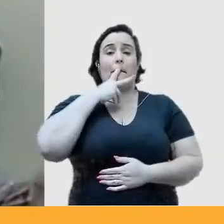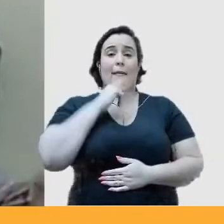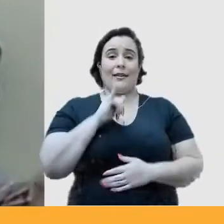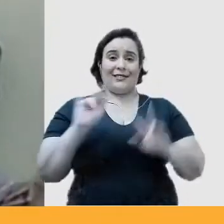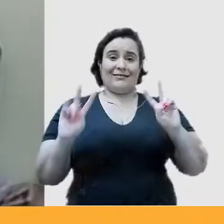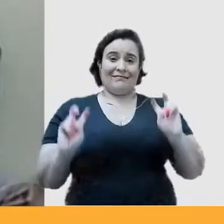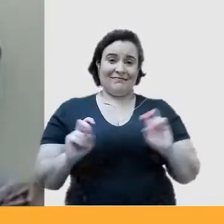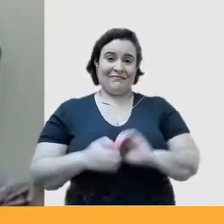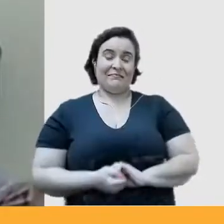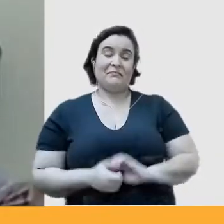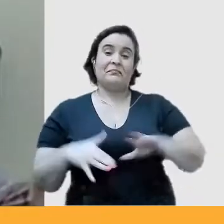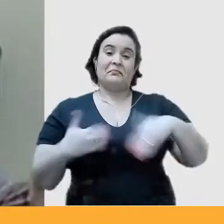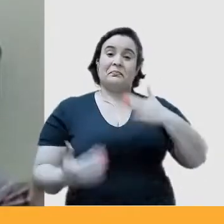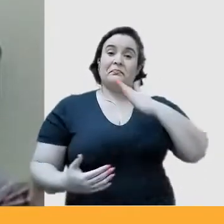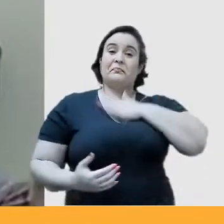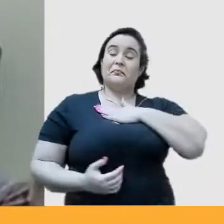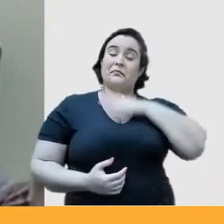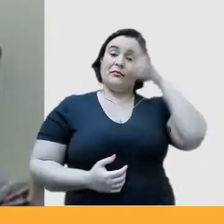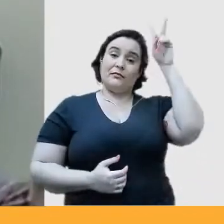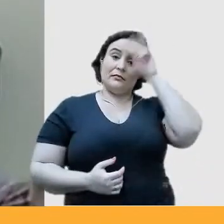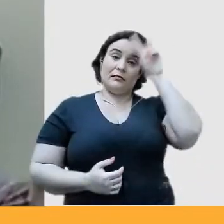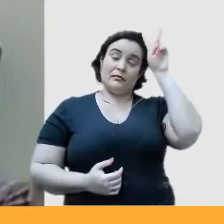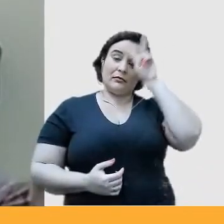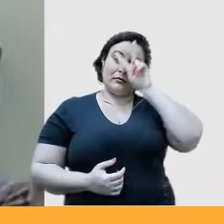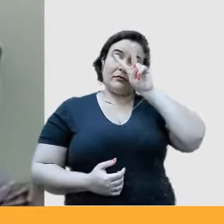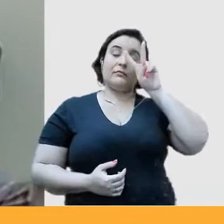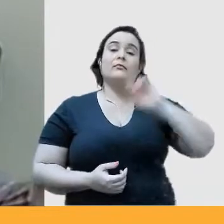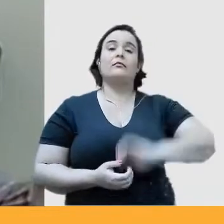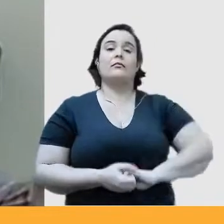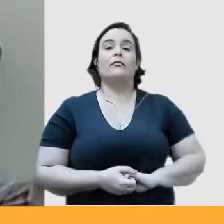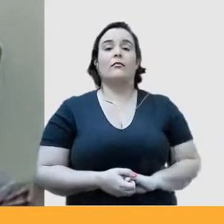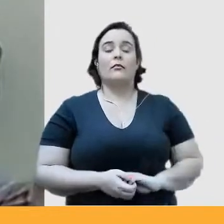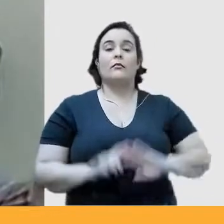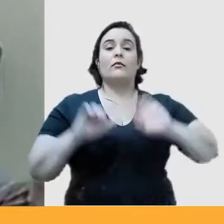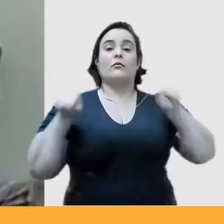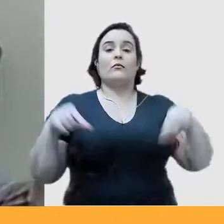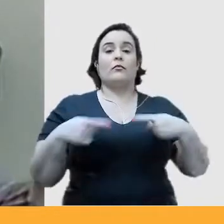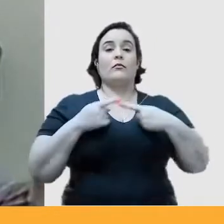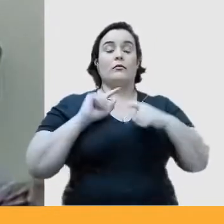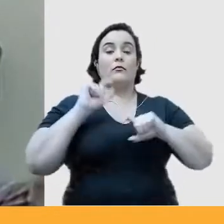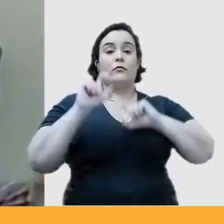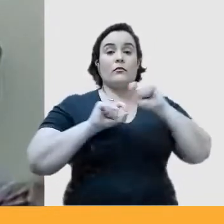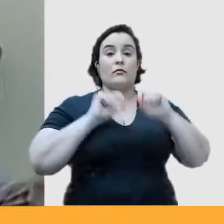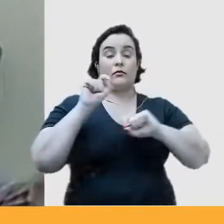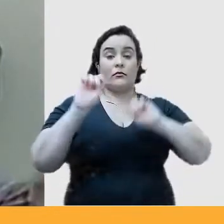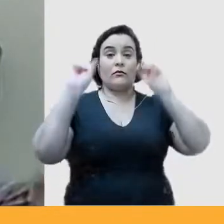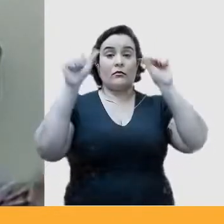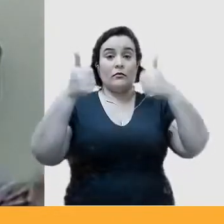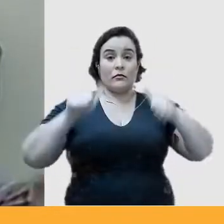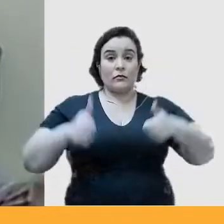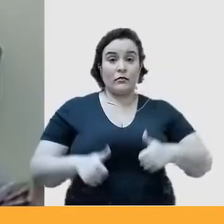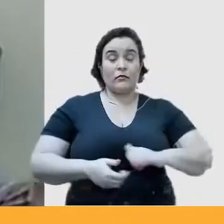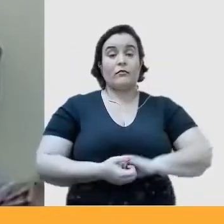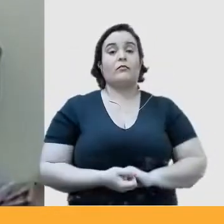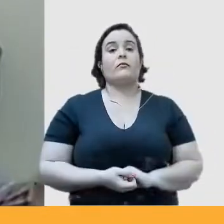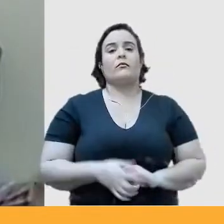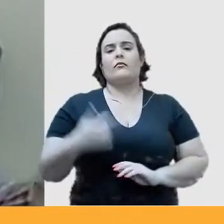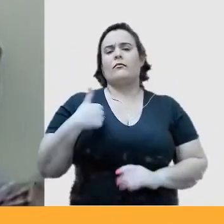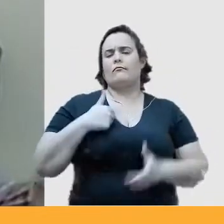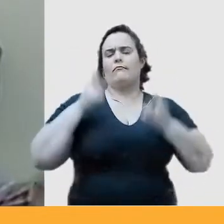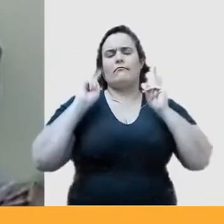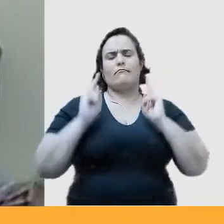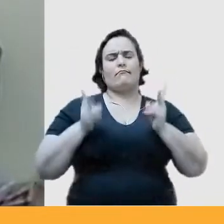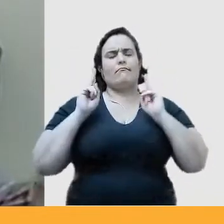E a minha história toda vai estar ligada às imagens. Porque eu sou de verdade sempre, sempre já,